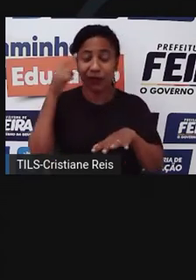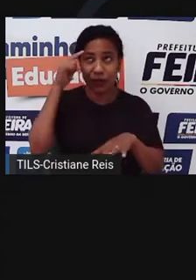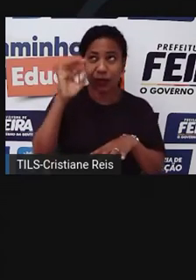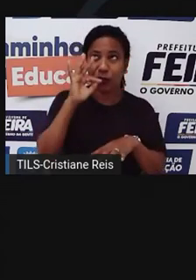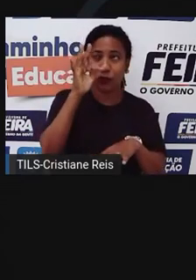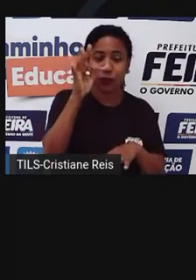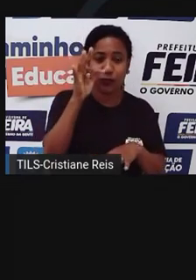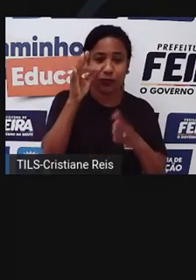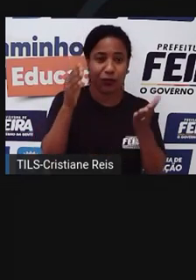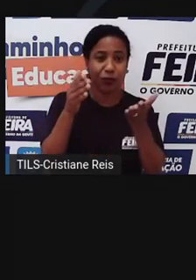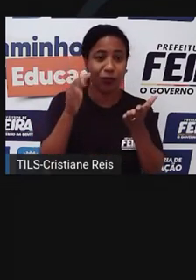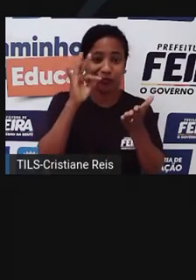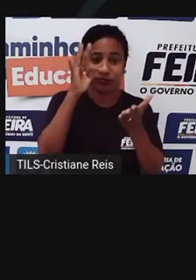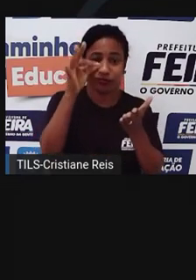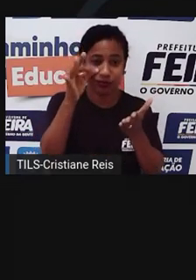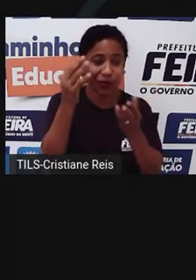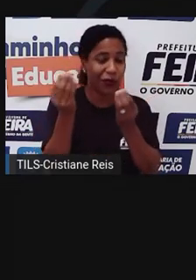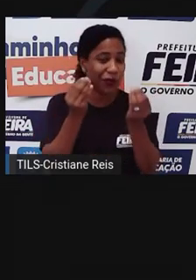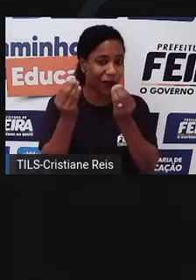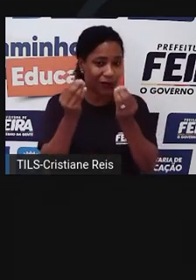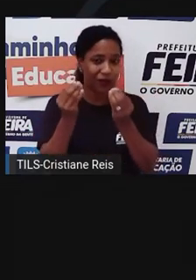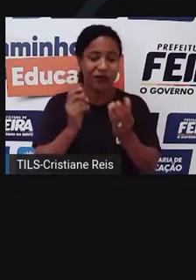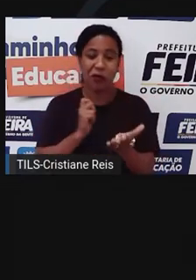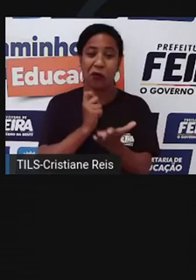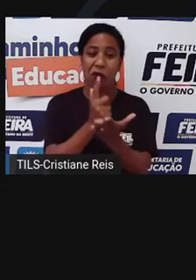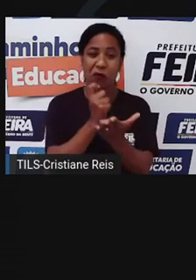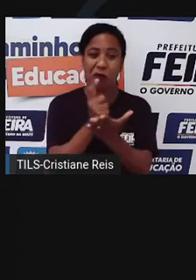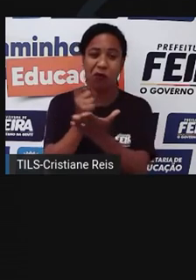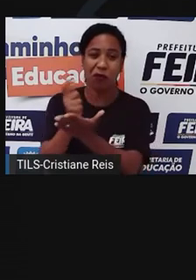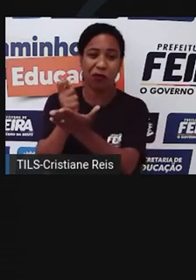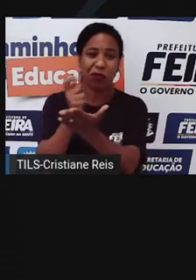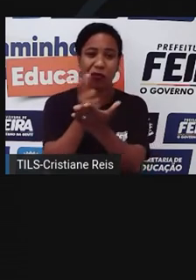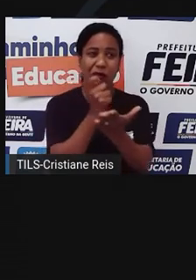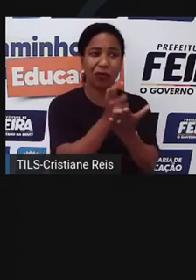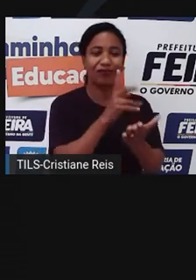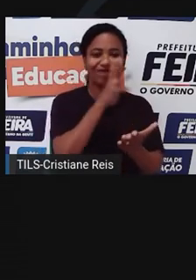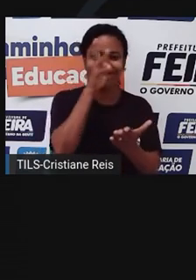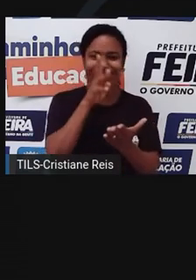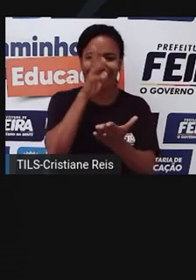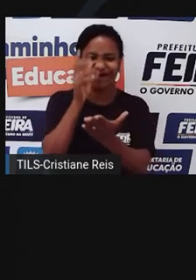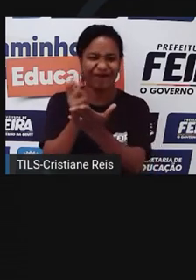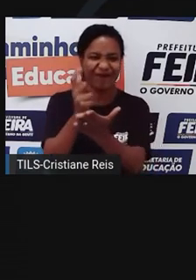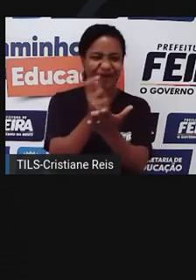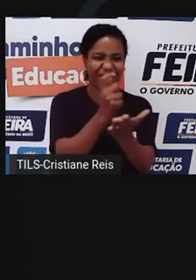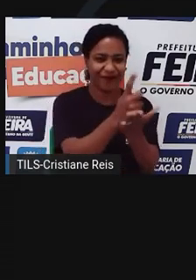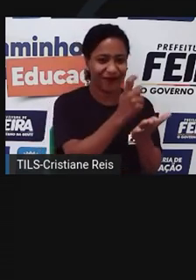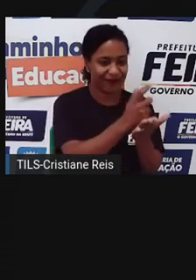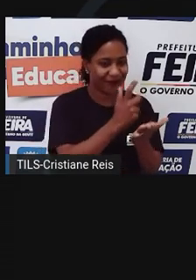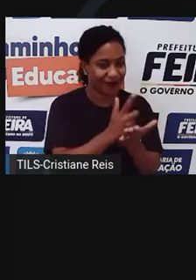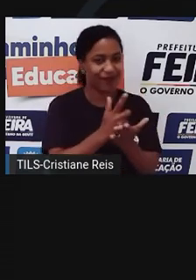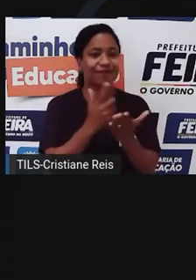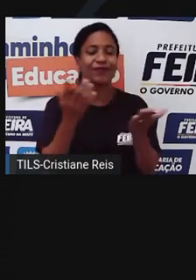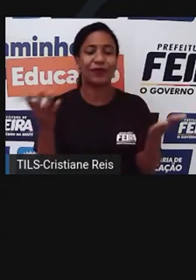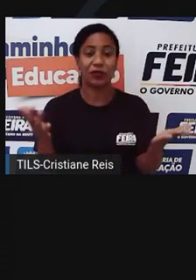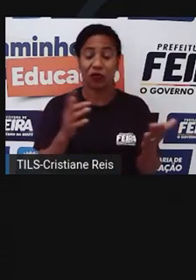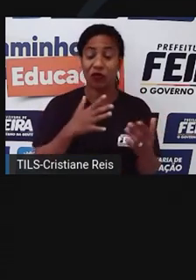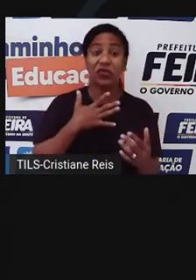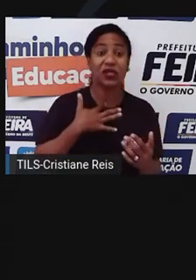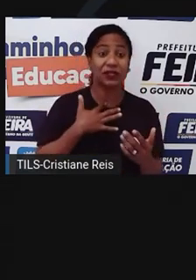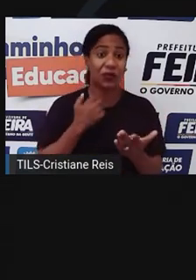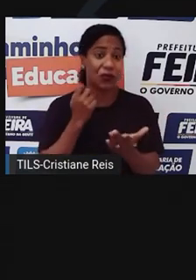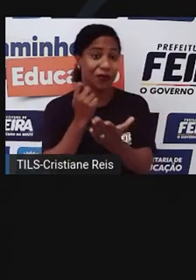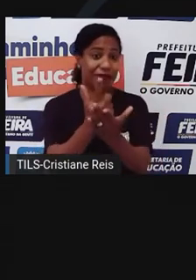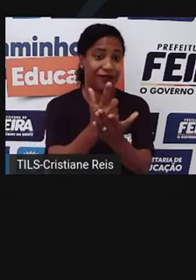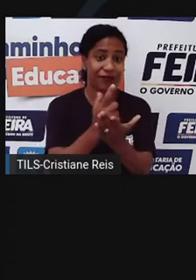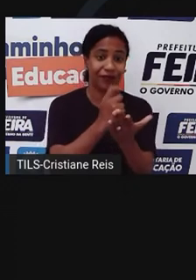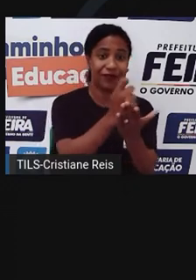prazo. Comprar por impulso. Muitas vezes a pessoa sai, ela nem precisa daquele produto que sai pela aparência, porque ela quer ficar